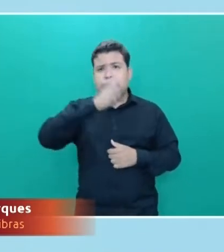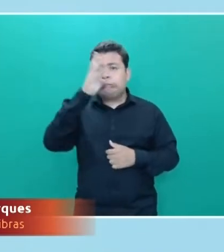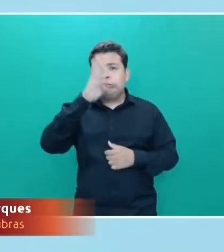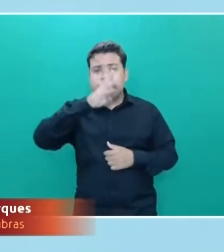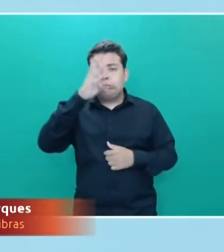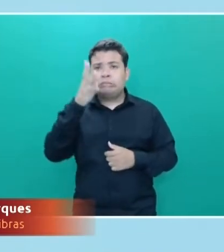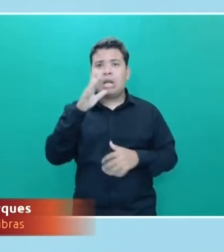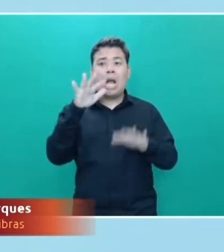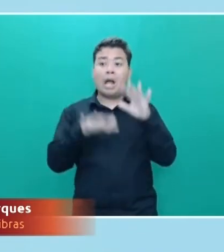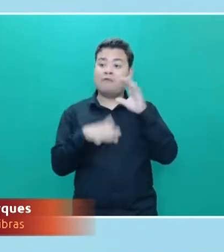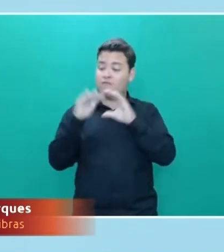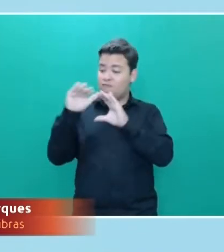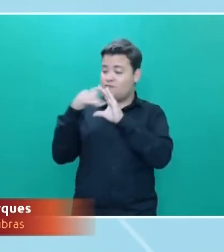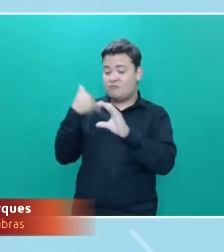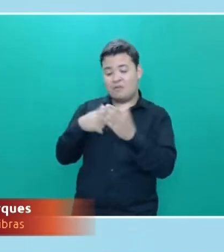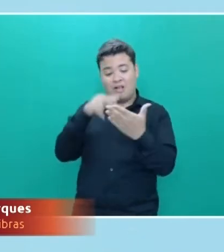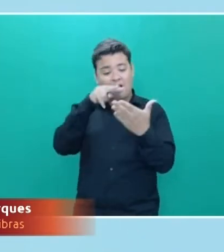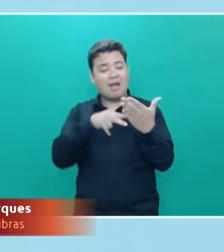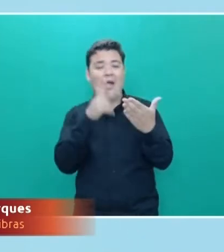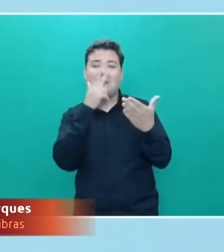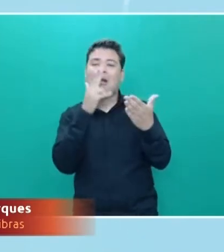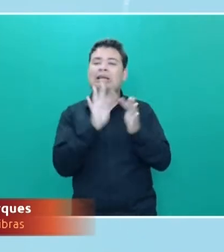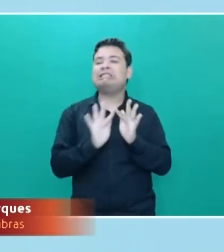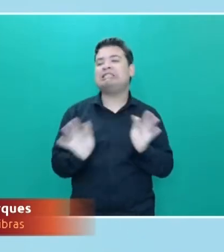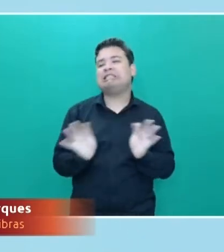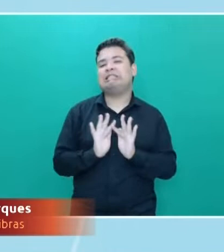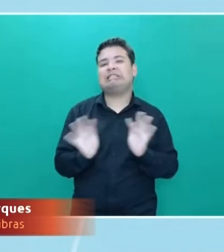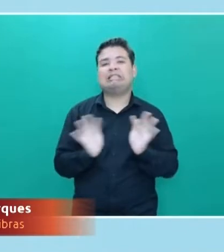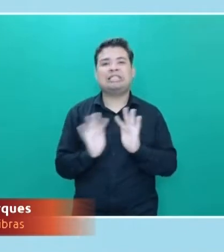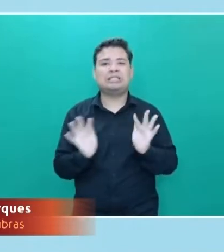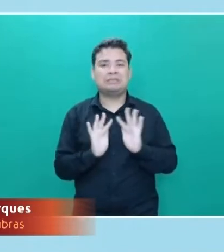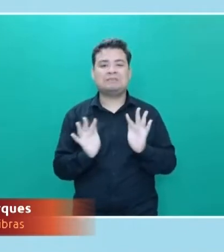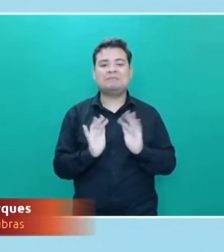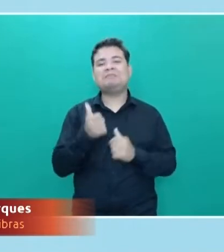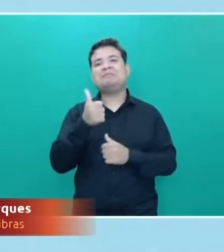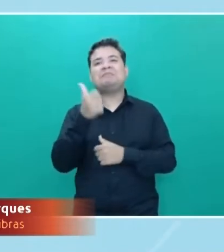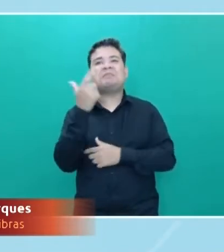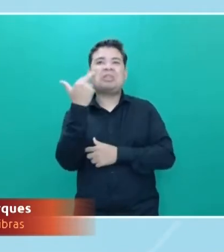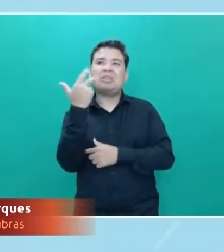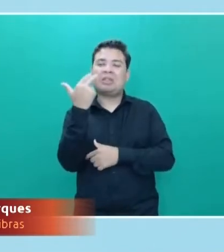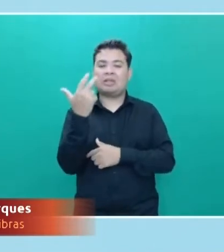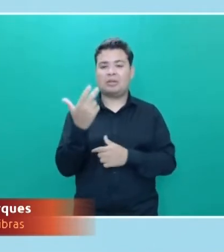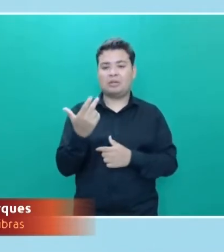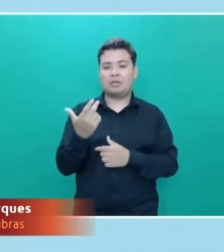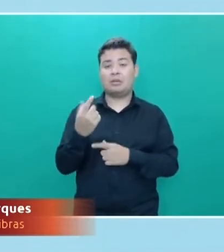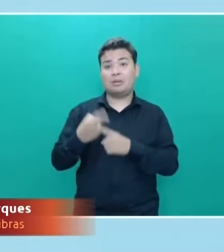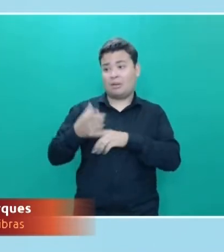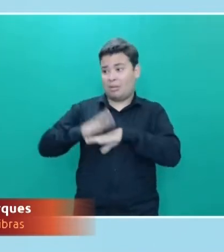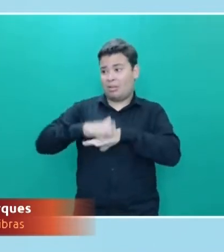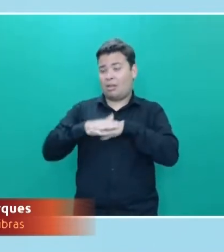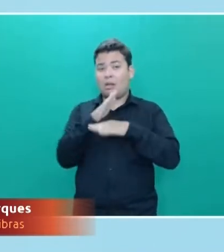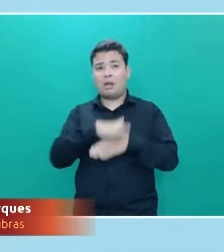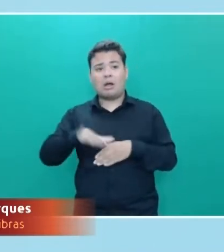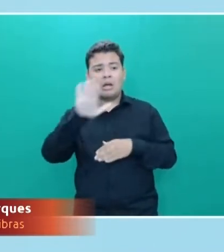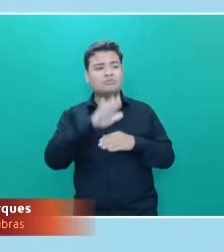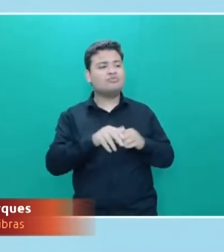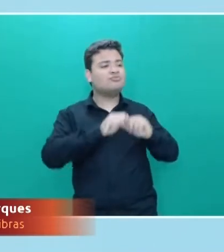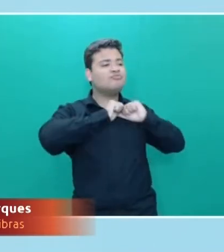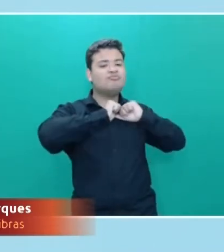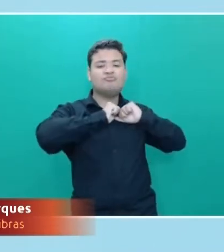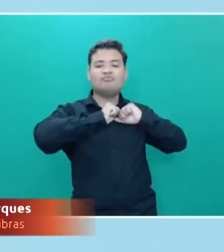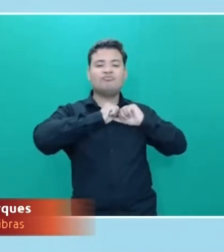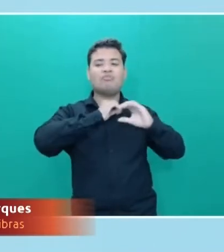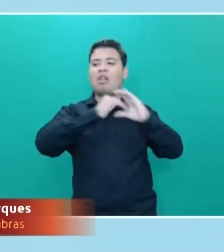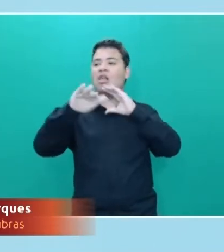que é uma simples mensagem, uma mensagem higiena, que às vezes o candidato veiculou, e as pessoas começaram a